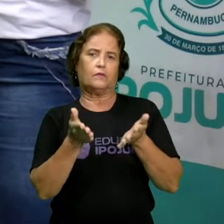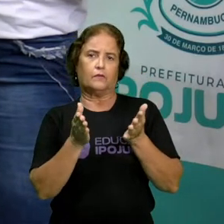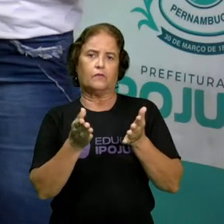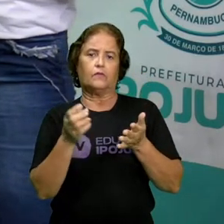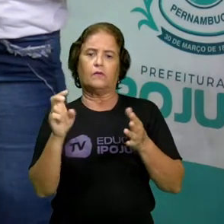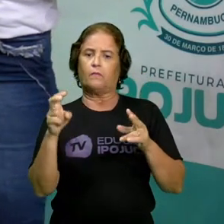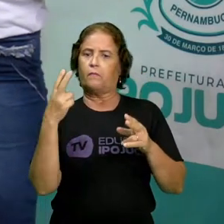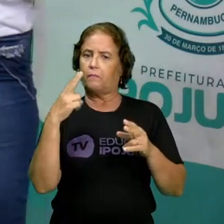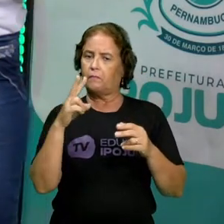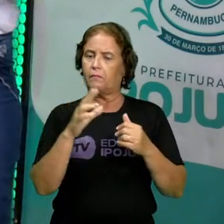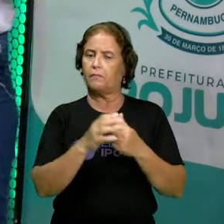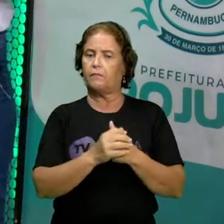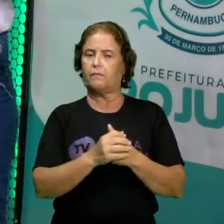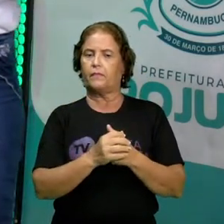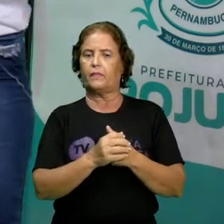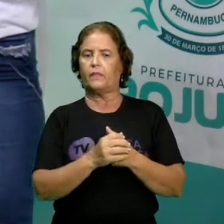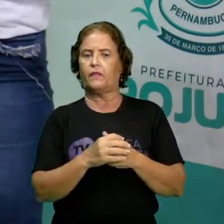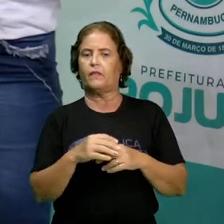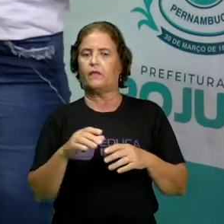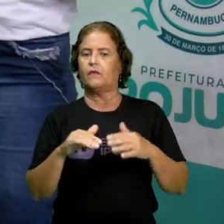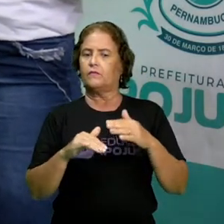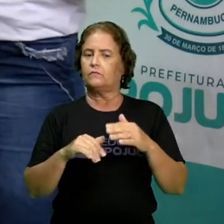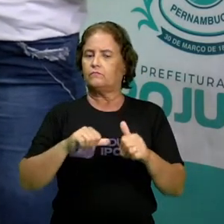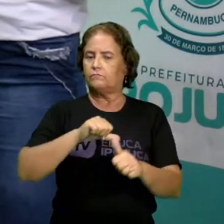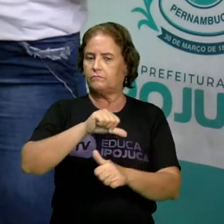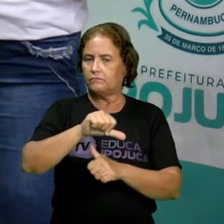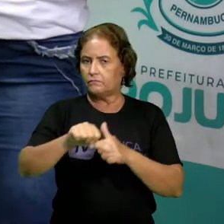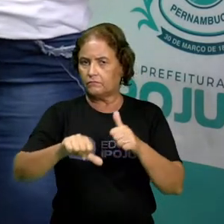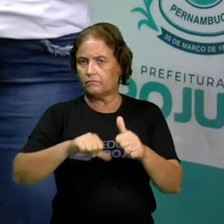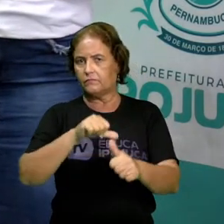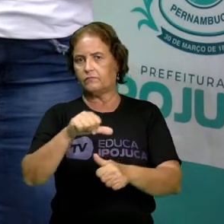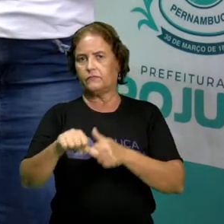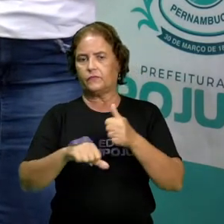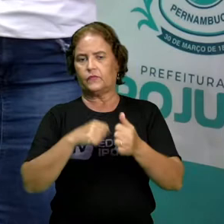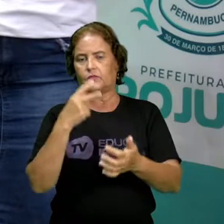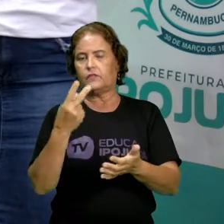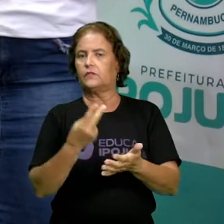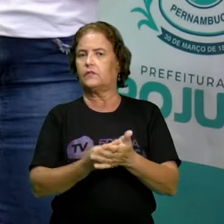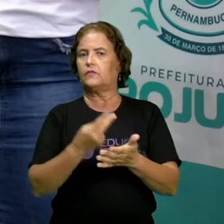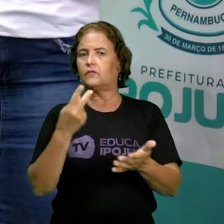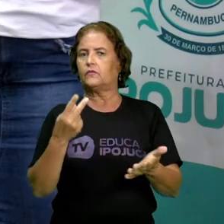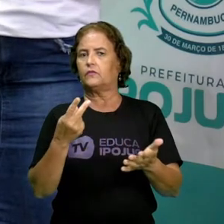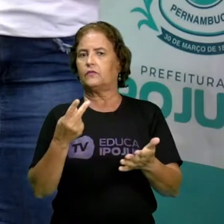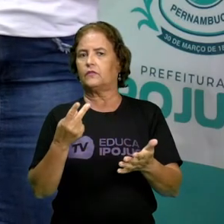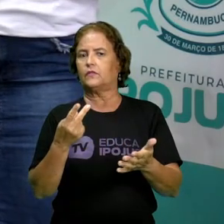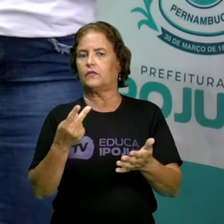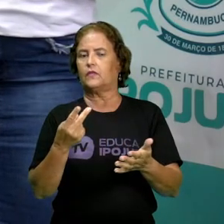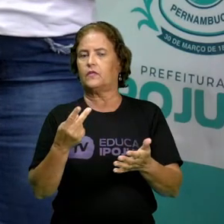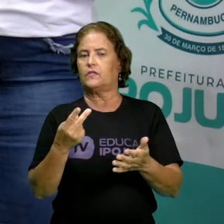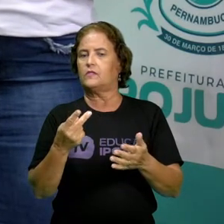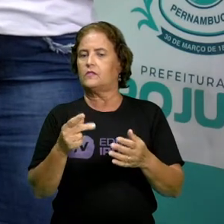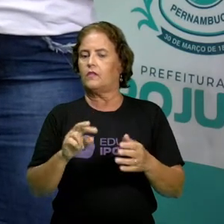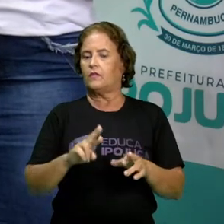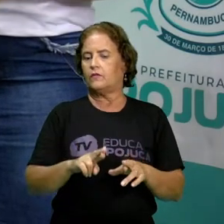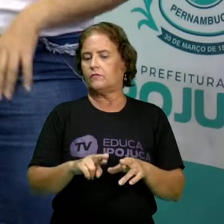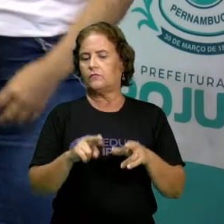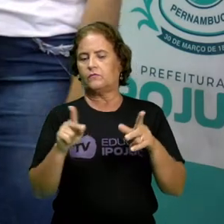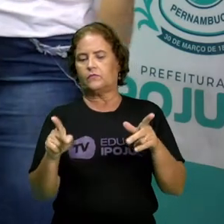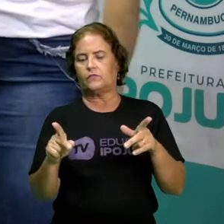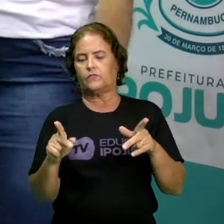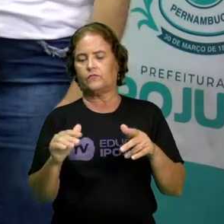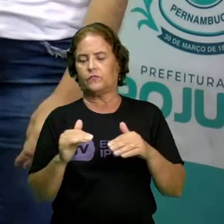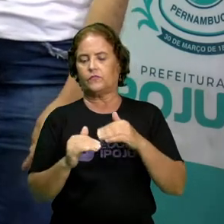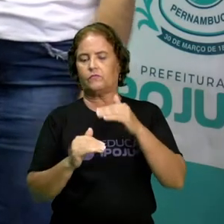perceber. E essas mudanças, elas acontecem nas diferentes fases da vida.